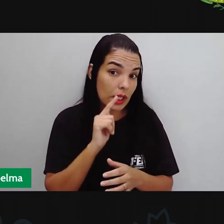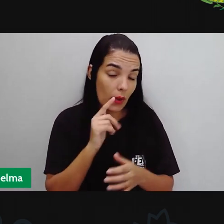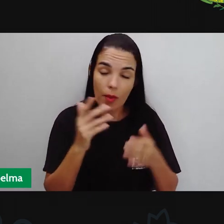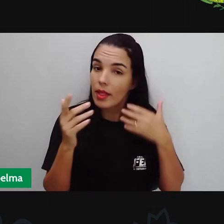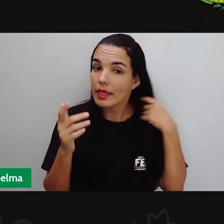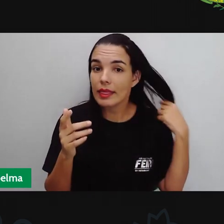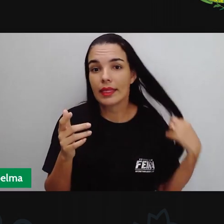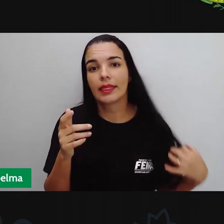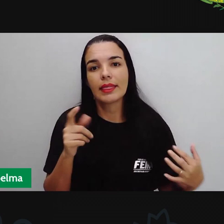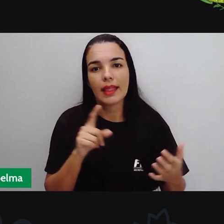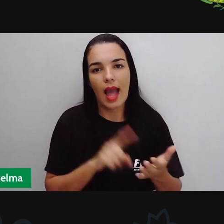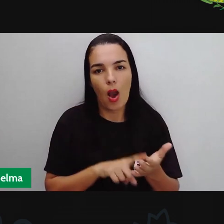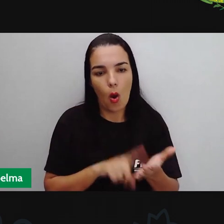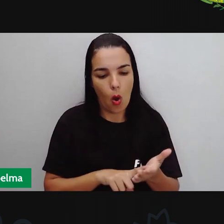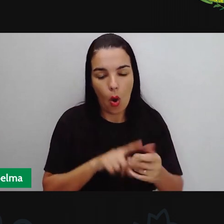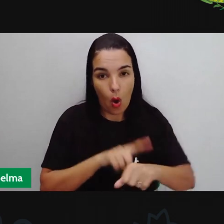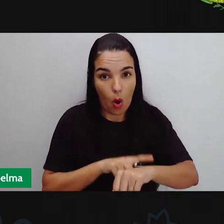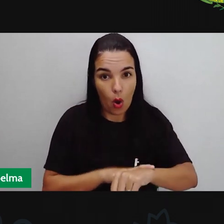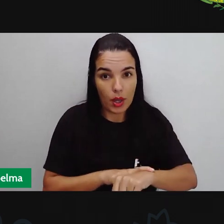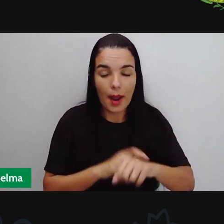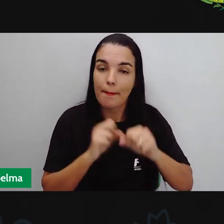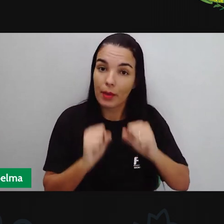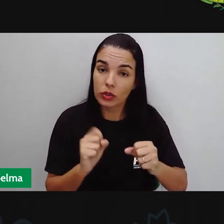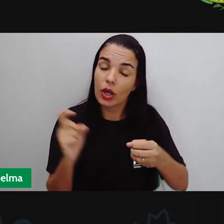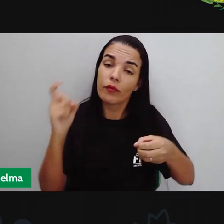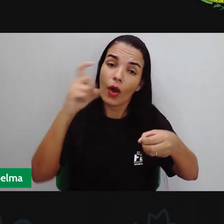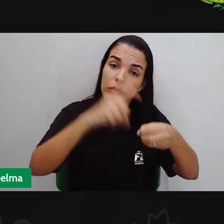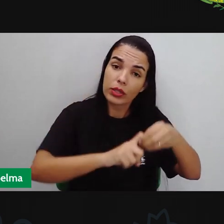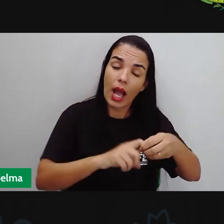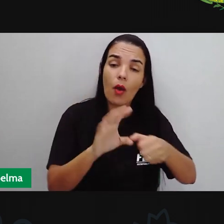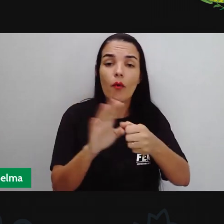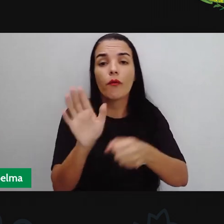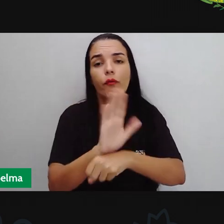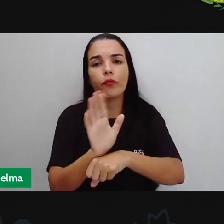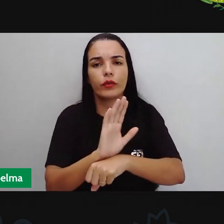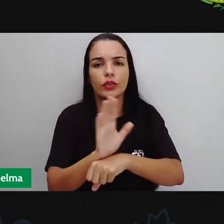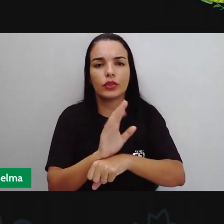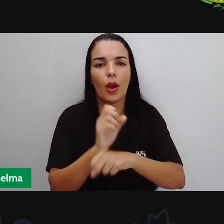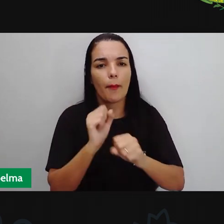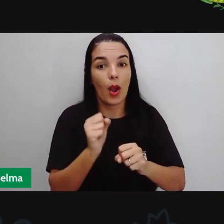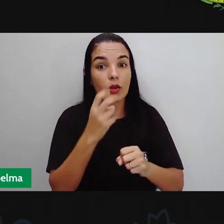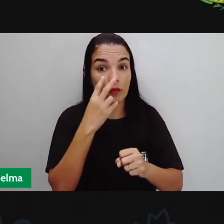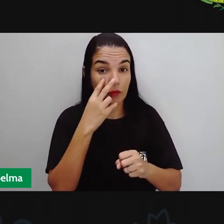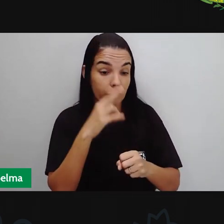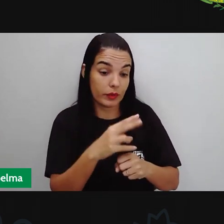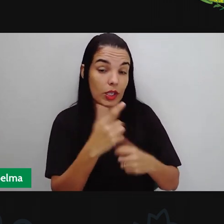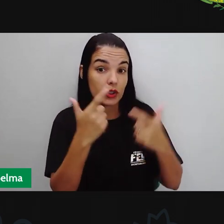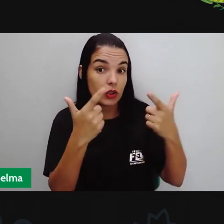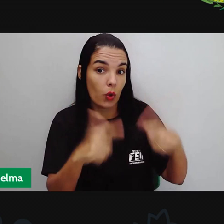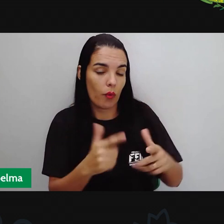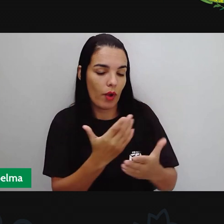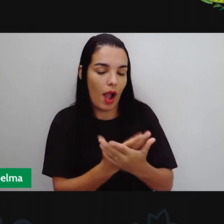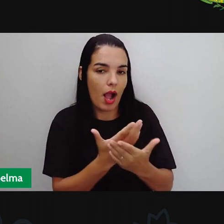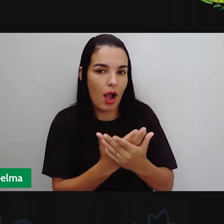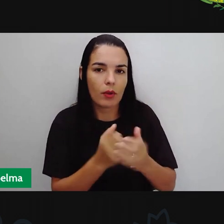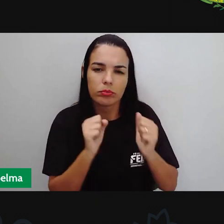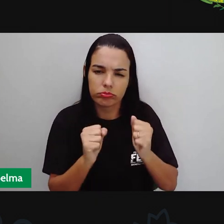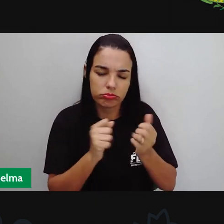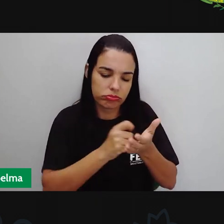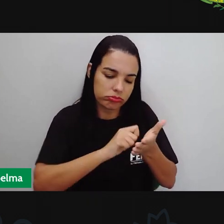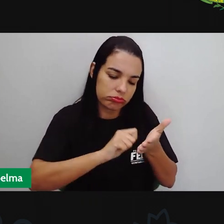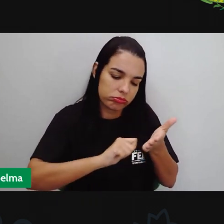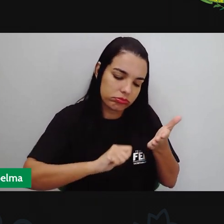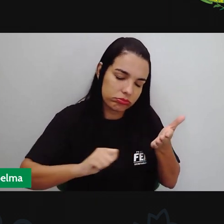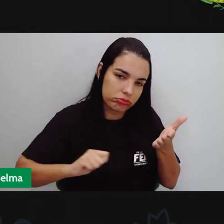imediato volte o vídeo assistam novamente a essa aula certo? Deixem registradinho no caderno